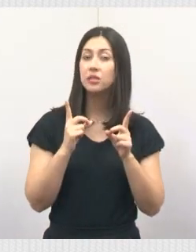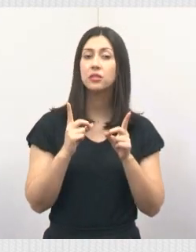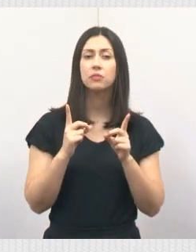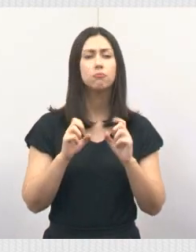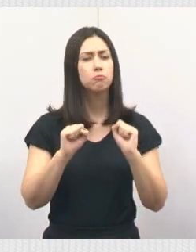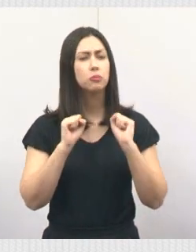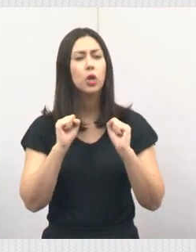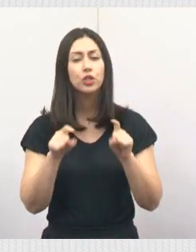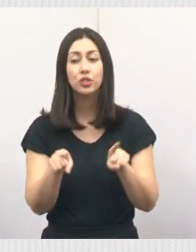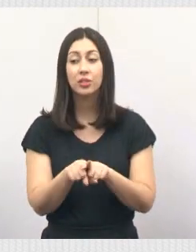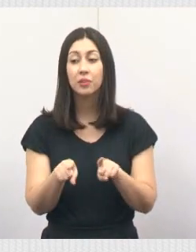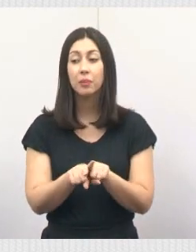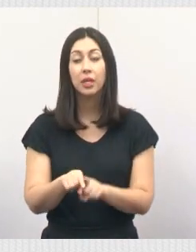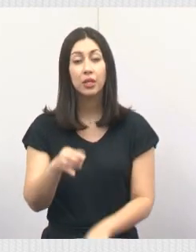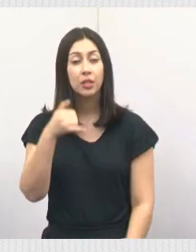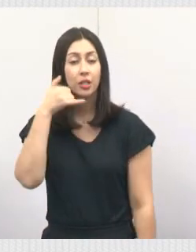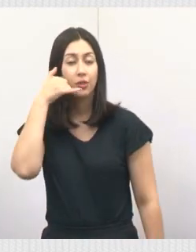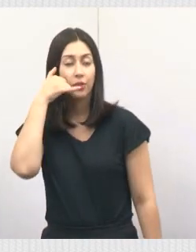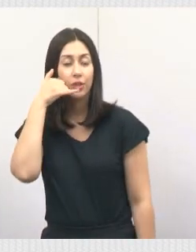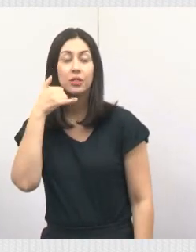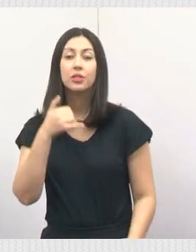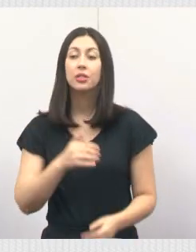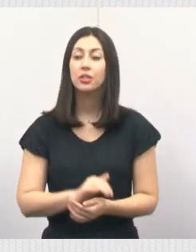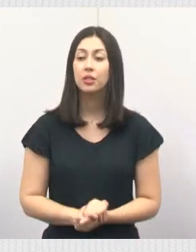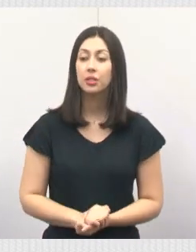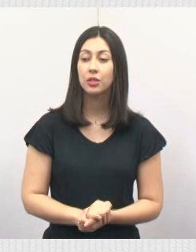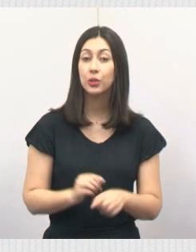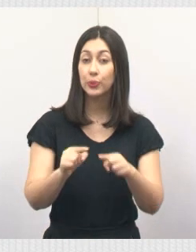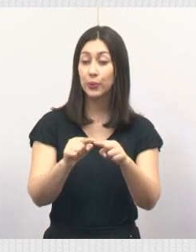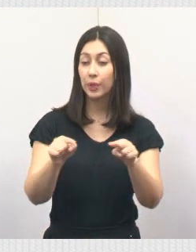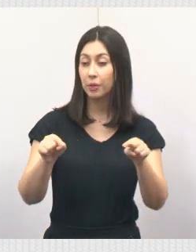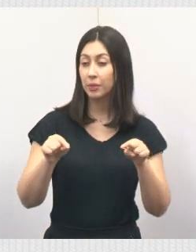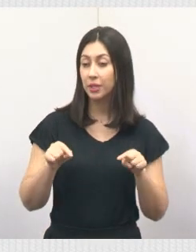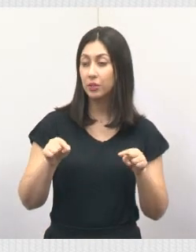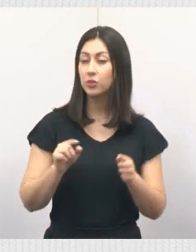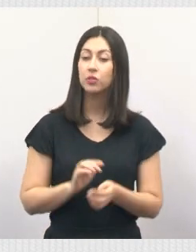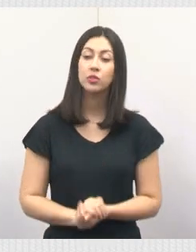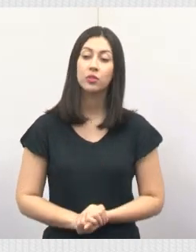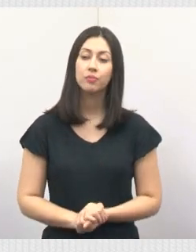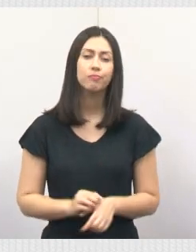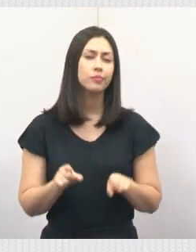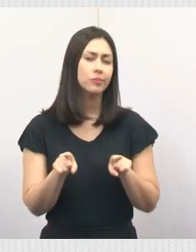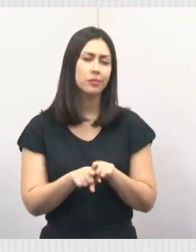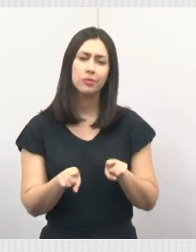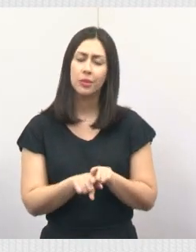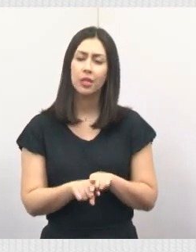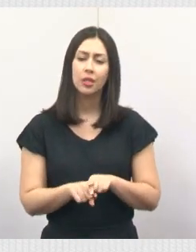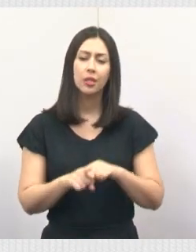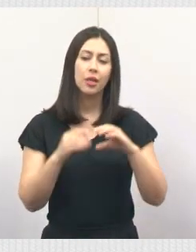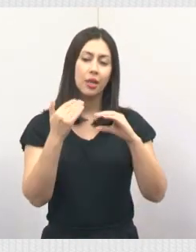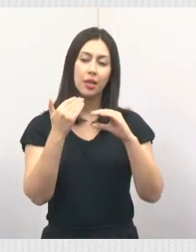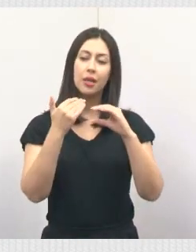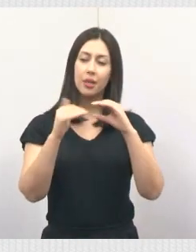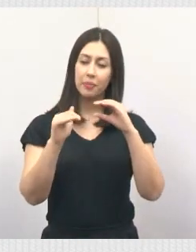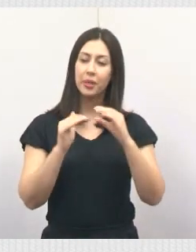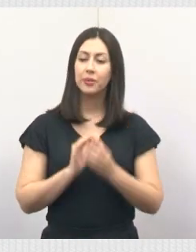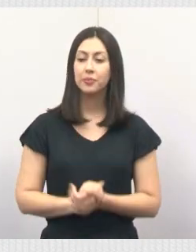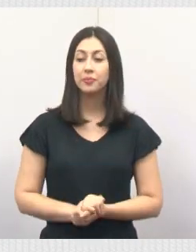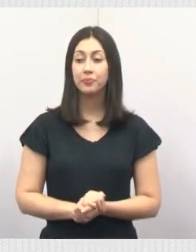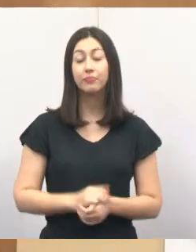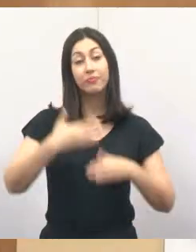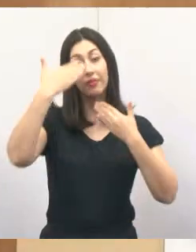coisa, entre em contato também pelo telefone do nosso gabinete, o gabinete 8, e também pelo e-mail da vereadora.